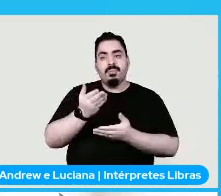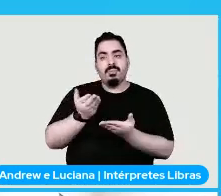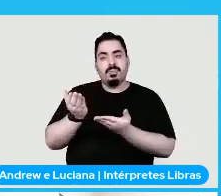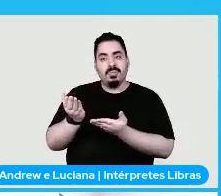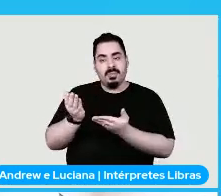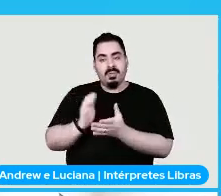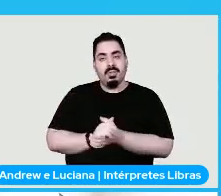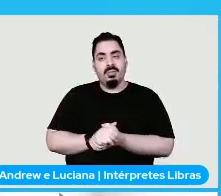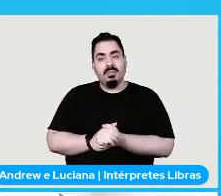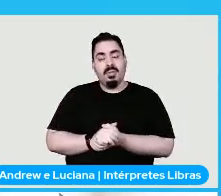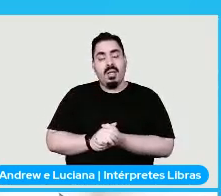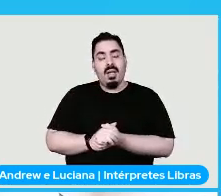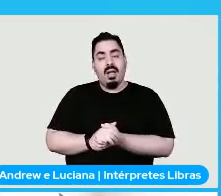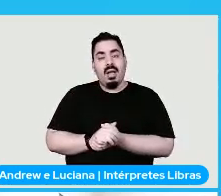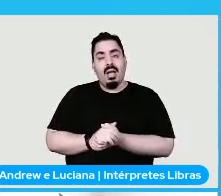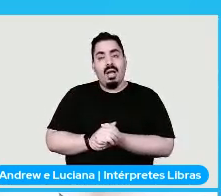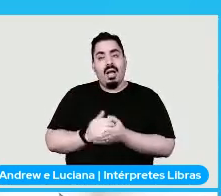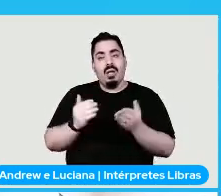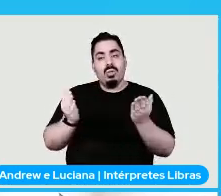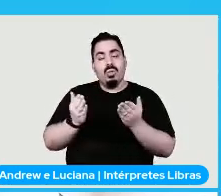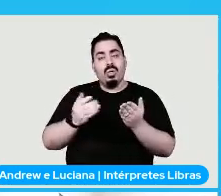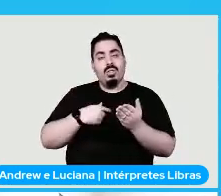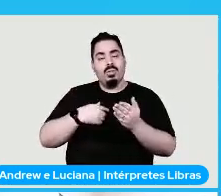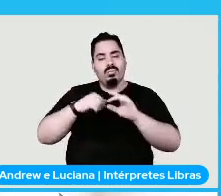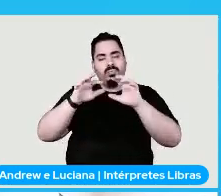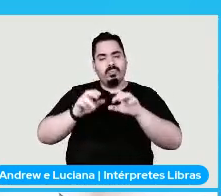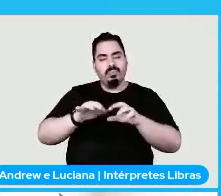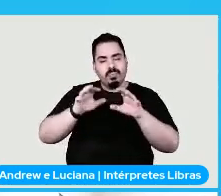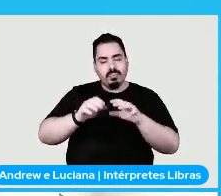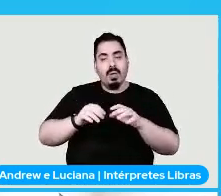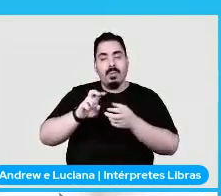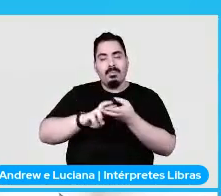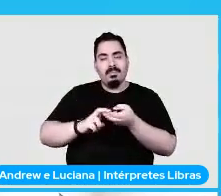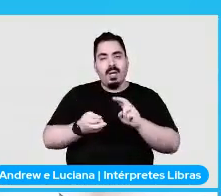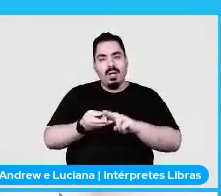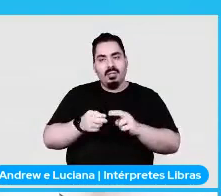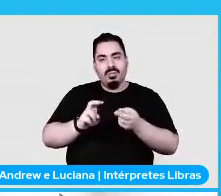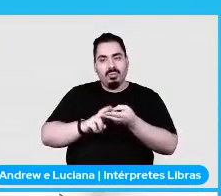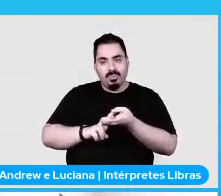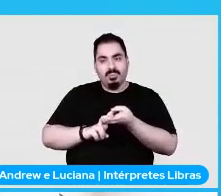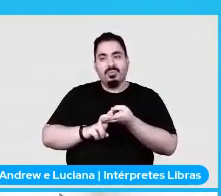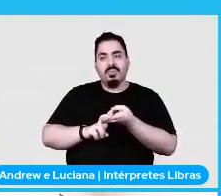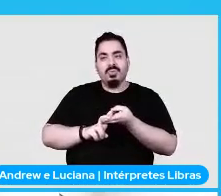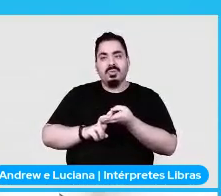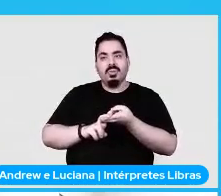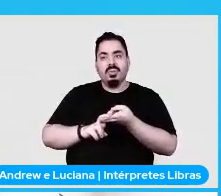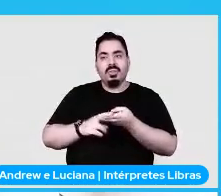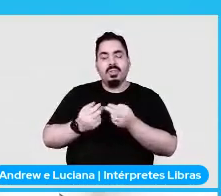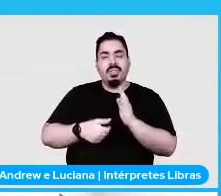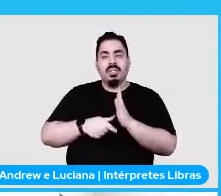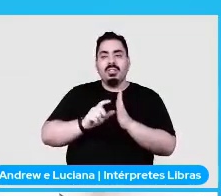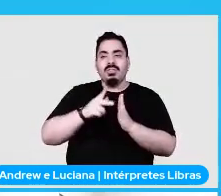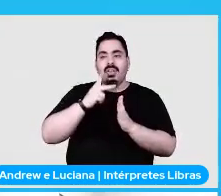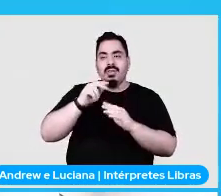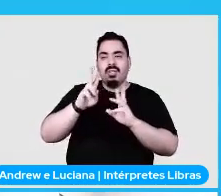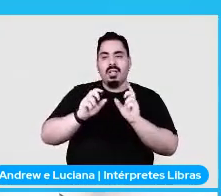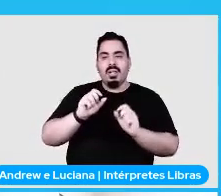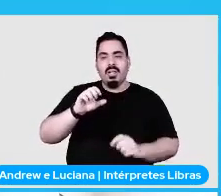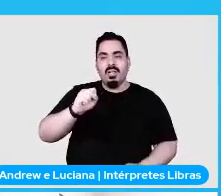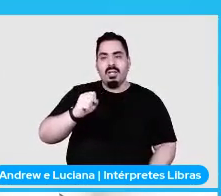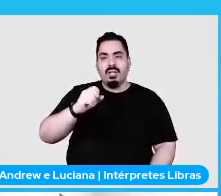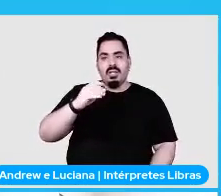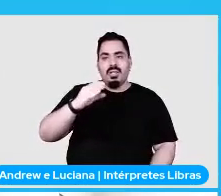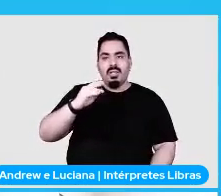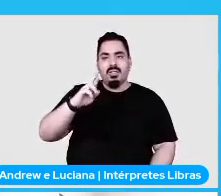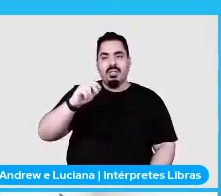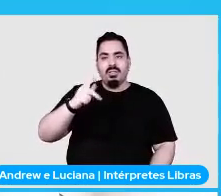E atualmente, eu sou desenvolvedor Python na Zite, que é antigamente chamada Scrapping Hub. Desde o começo do ano, a